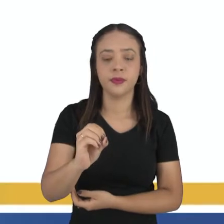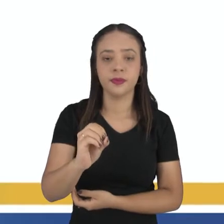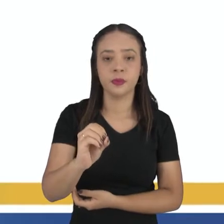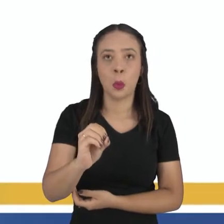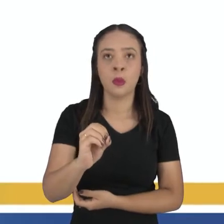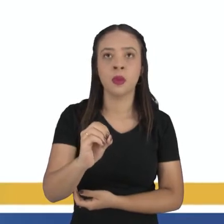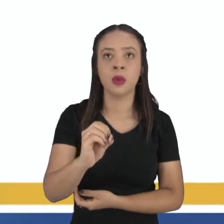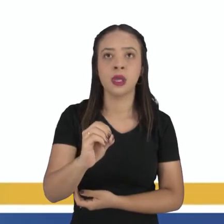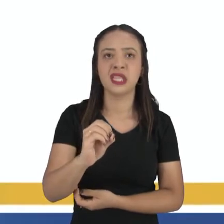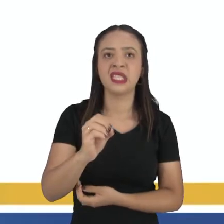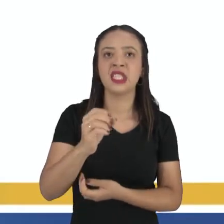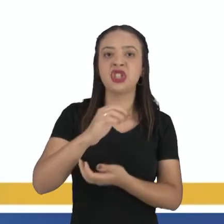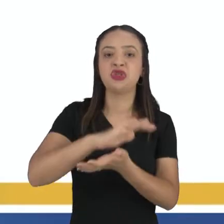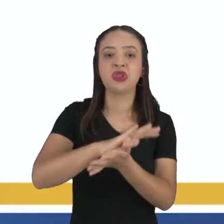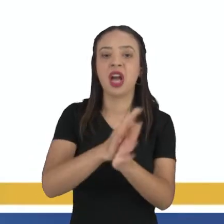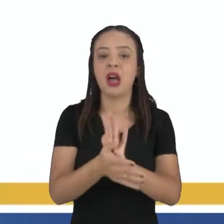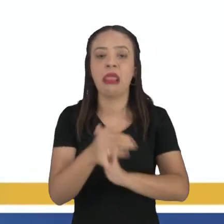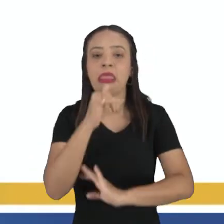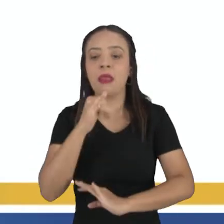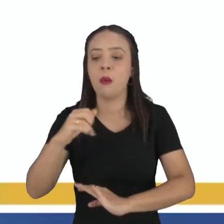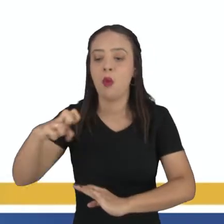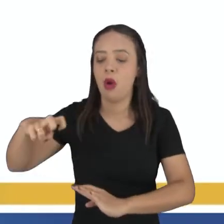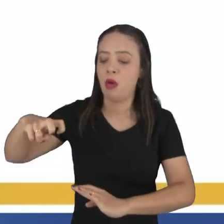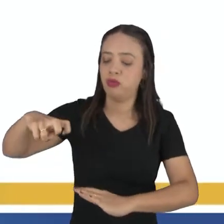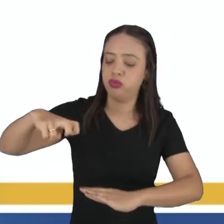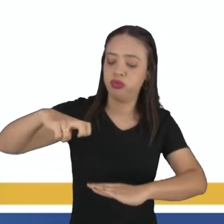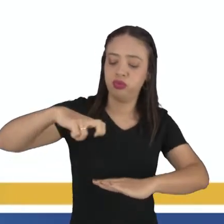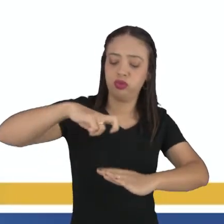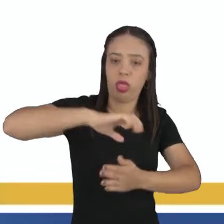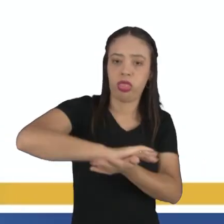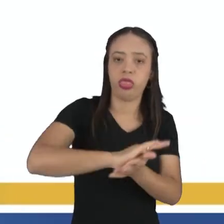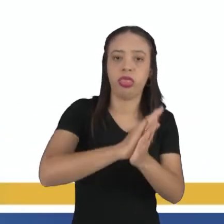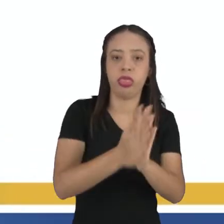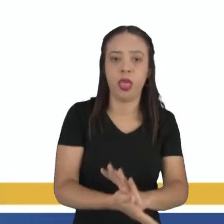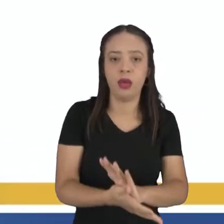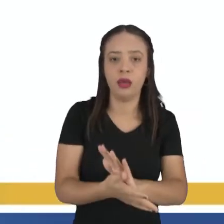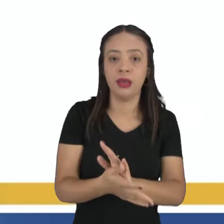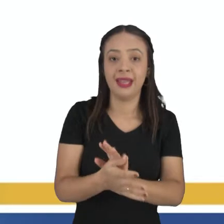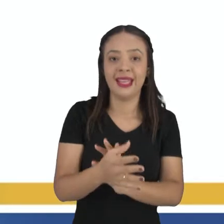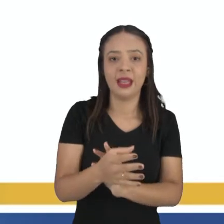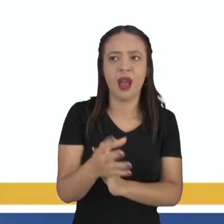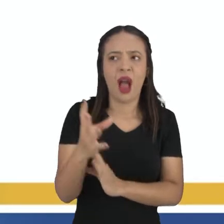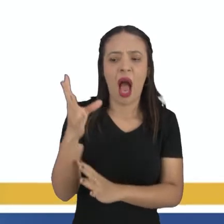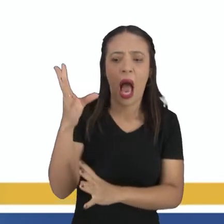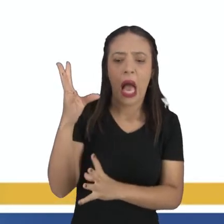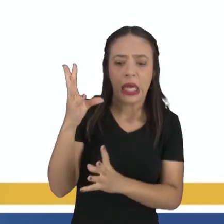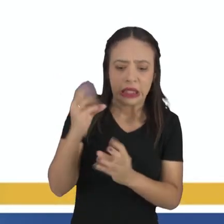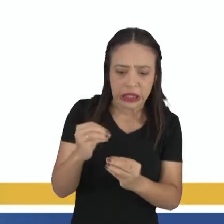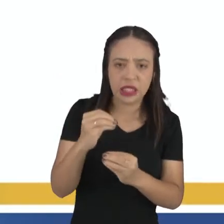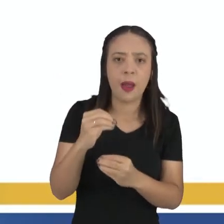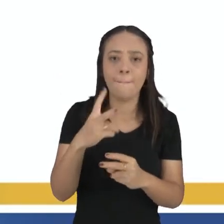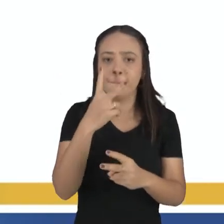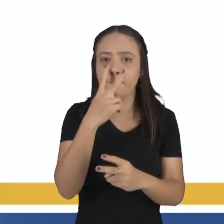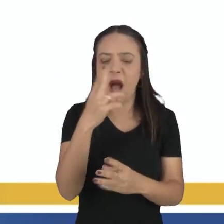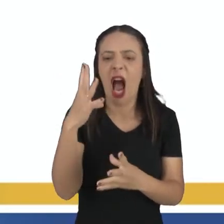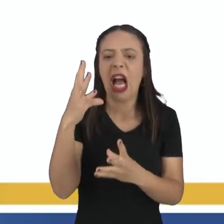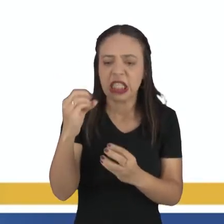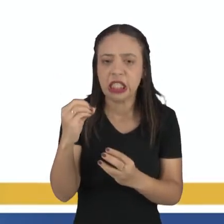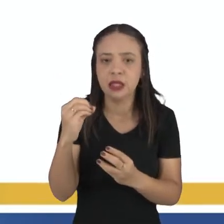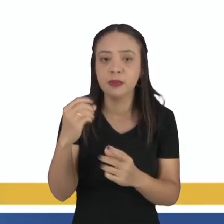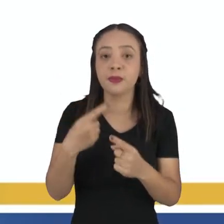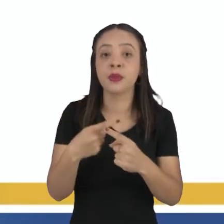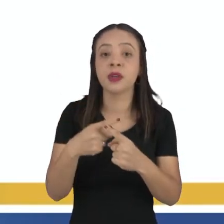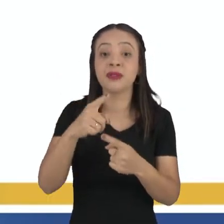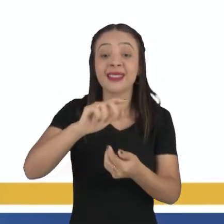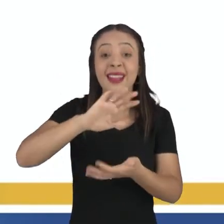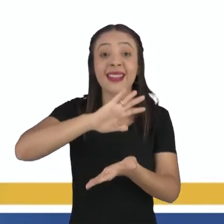esmagado por um carro ou por uma pessoa. Quando você esmaga, ele faz aquele som de crack. Porque você está quebrando o esqueleto